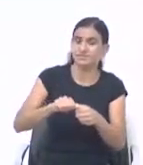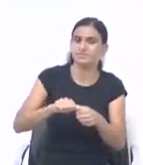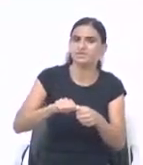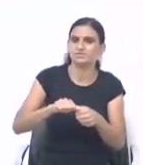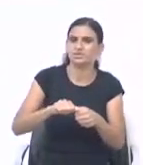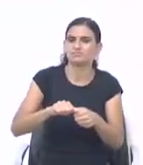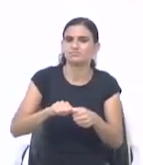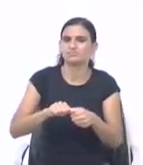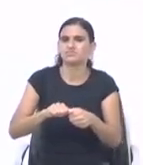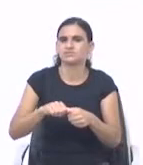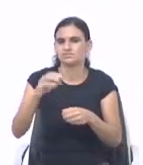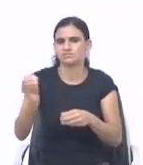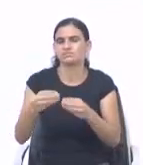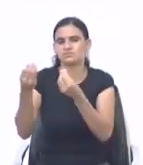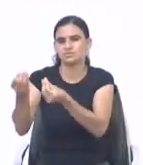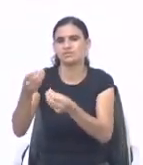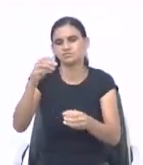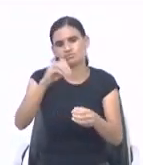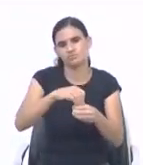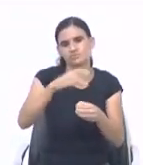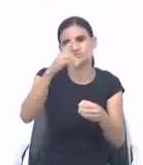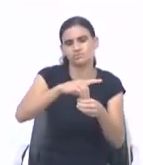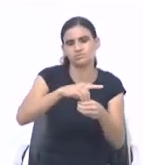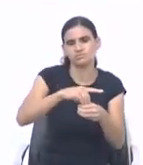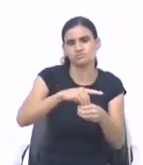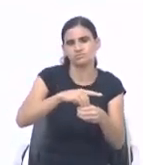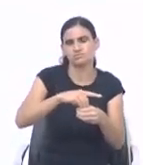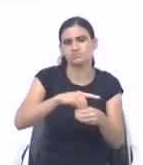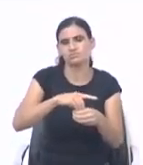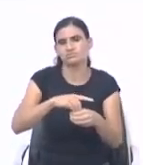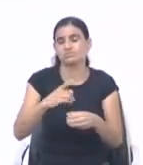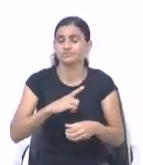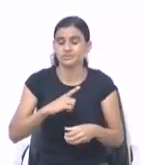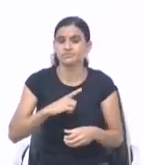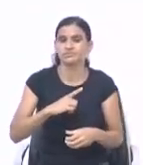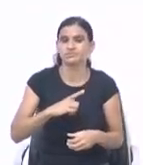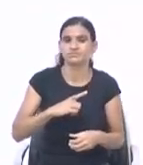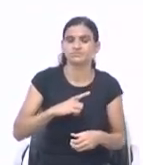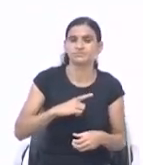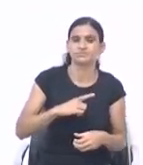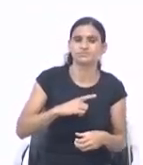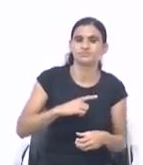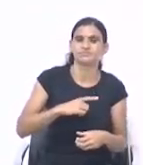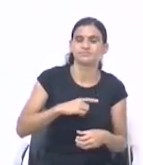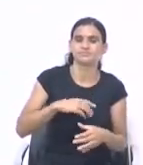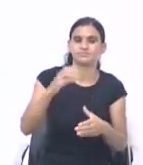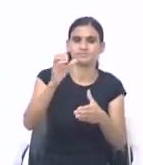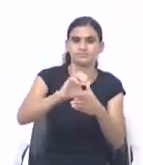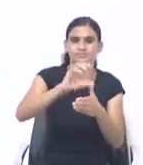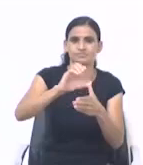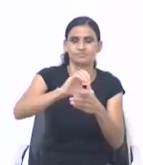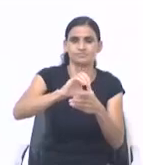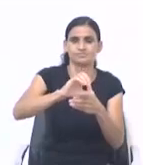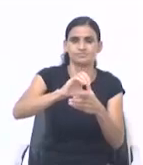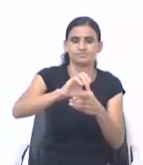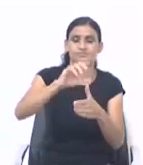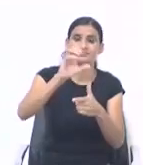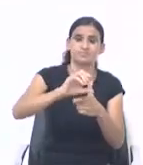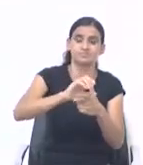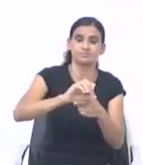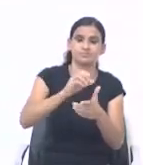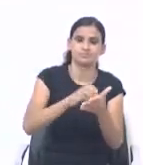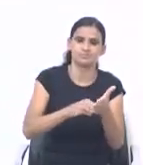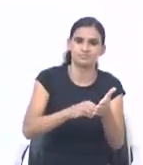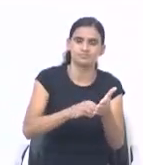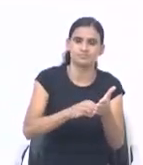que nós colhemos aquilo que nós plantamos. É por isso que ele diz, em 2 Coríntios 9,6. O que semeia pouco,